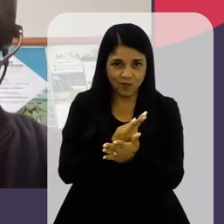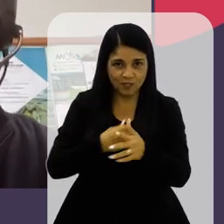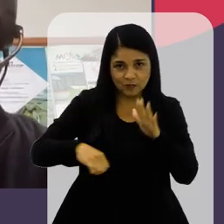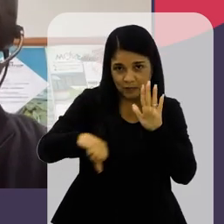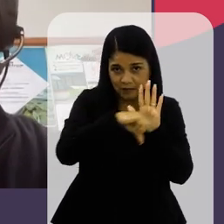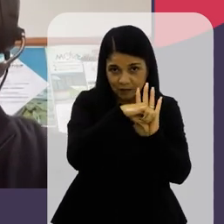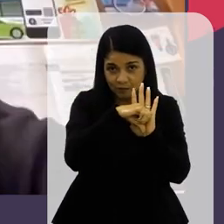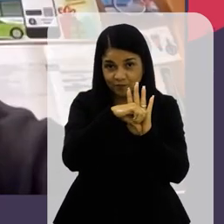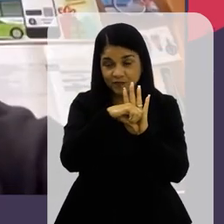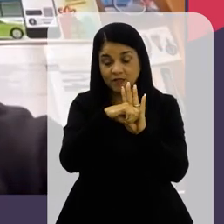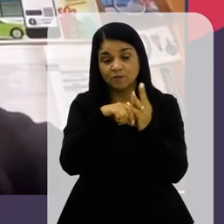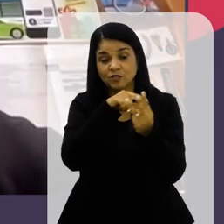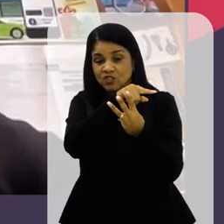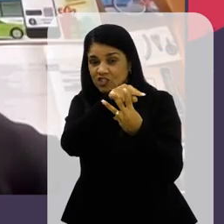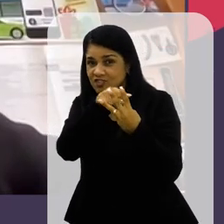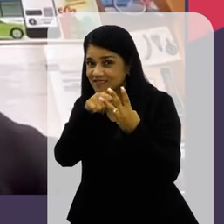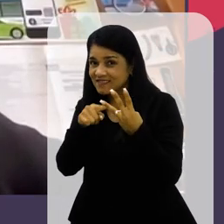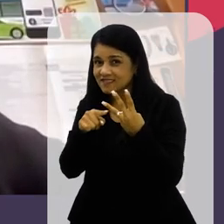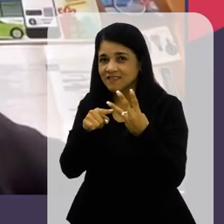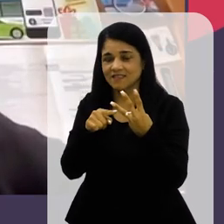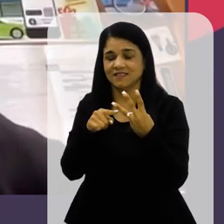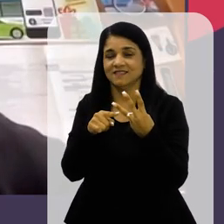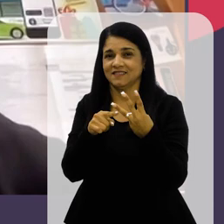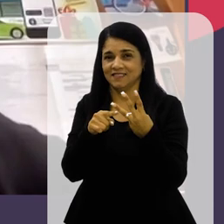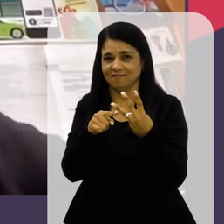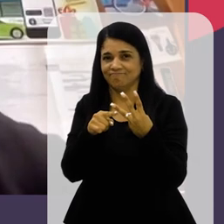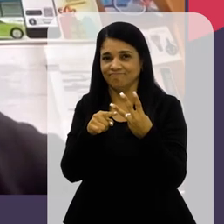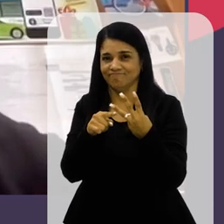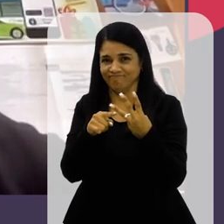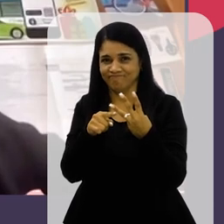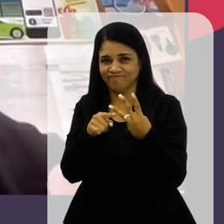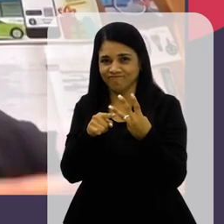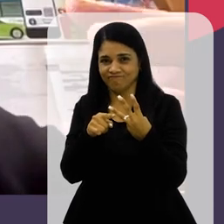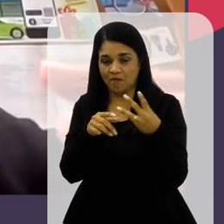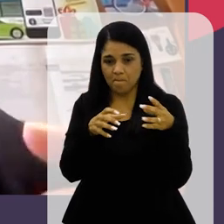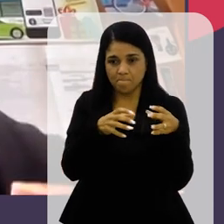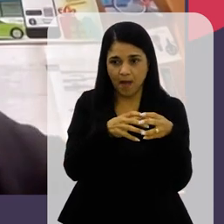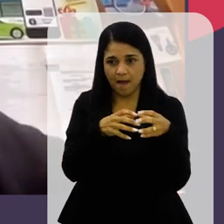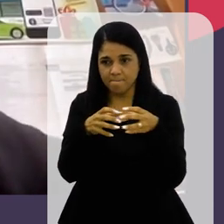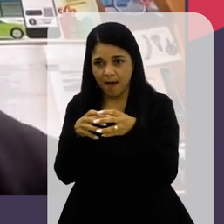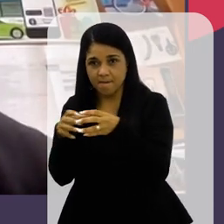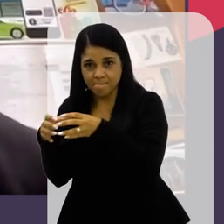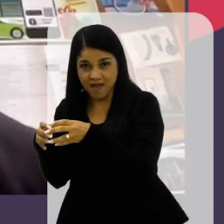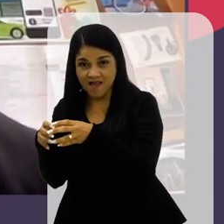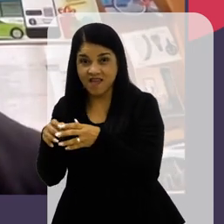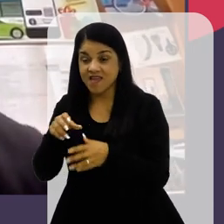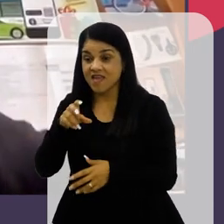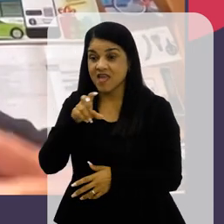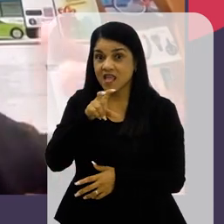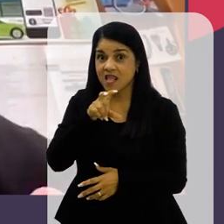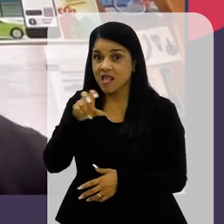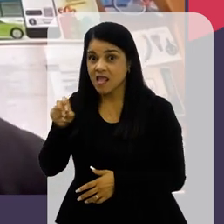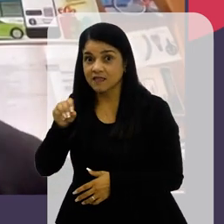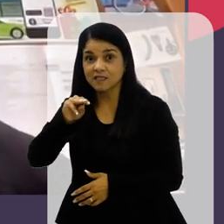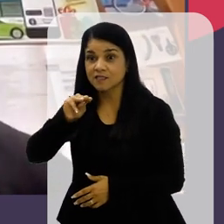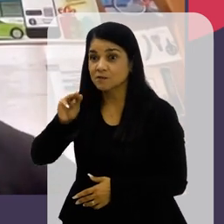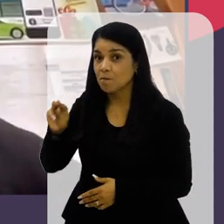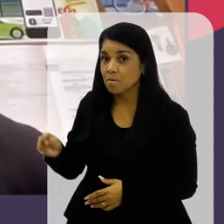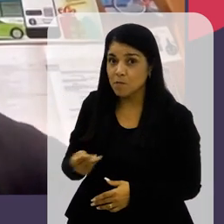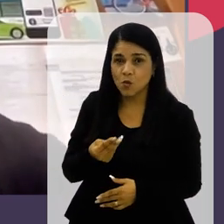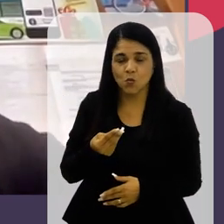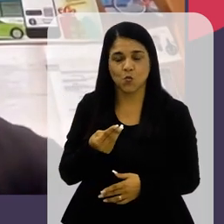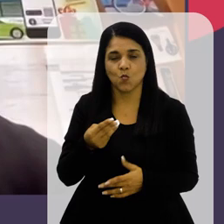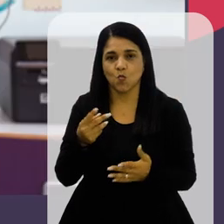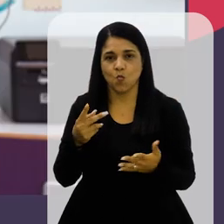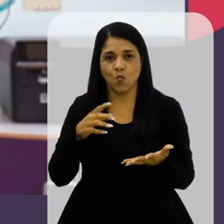Nós temos Três camadas De variáveis E 500 mil Ocorrências